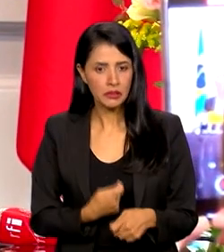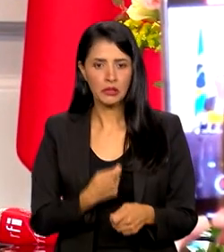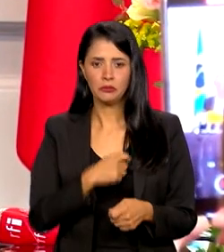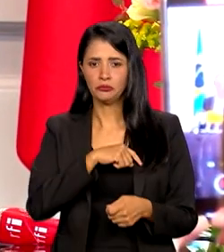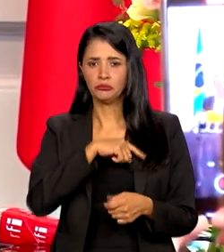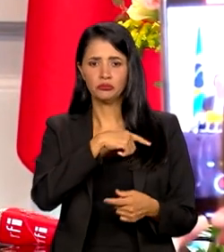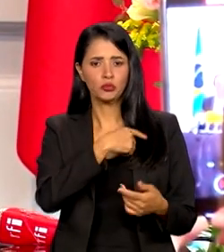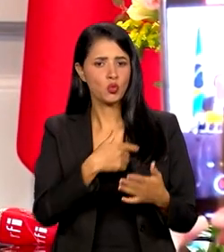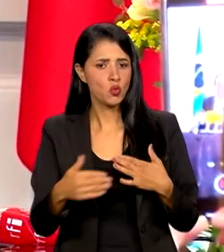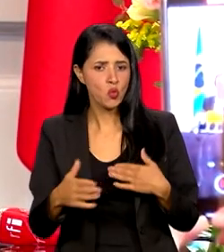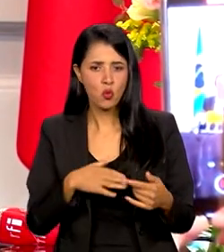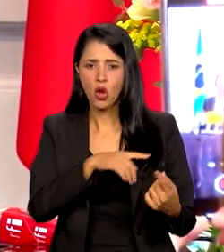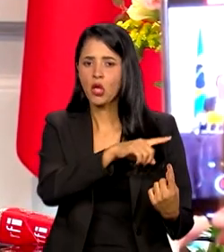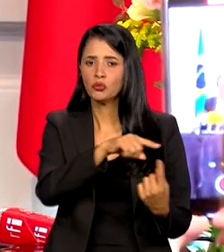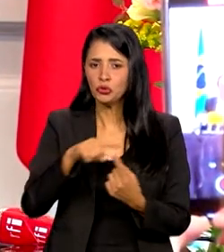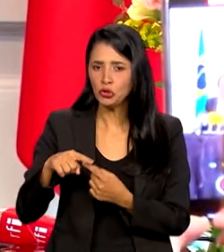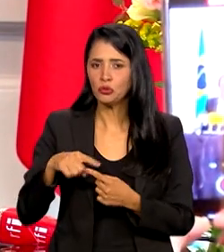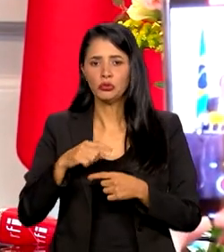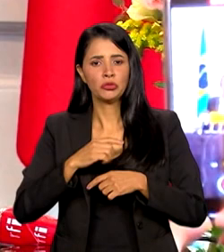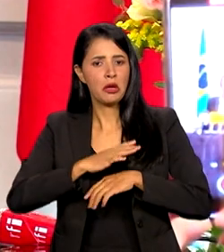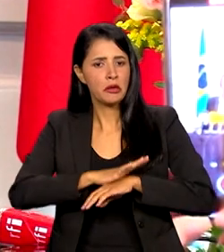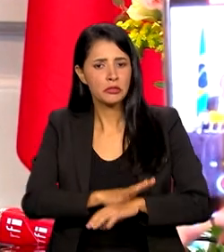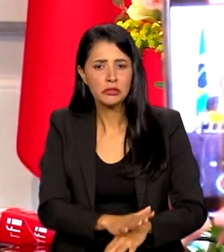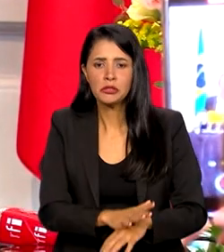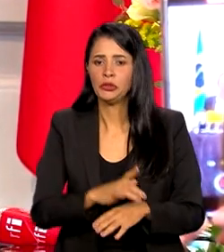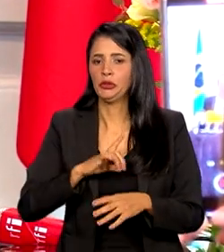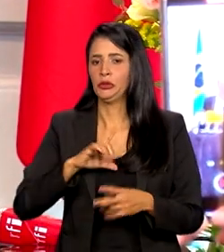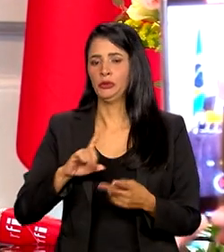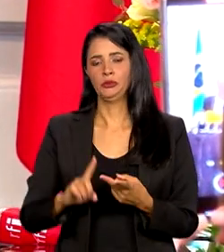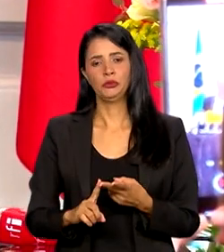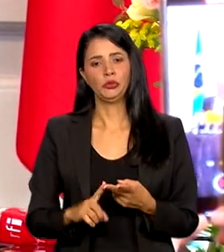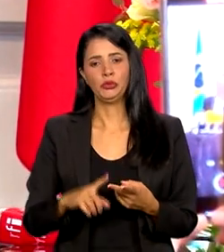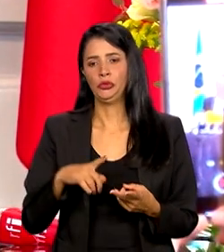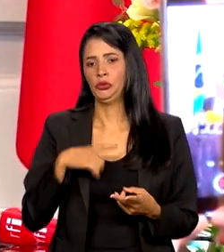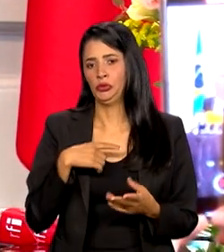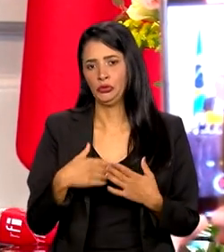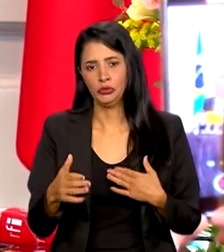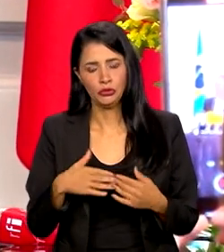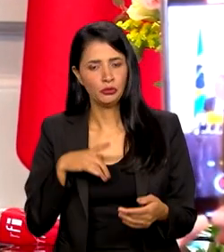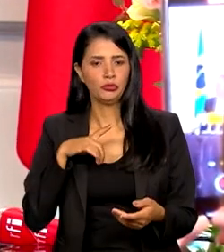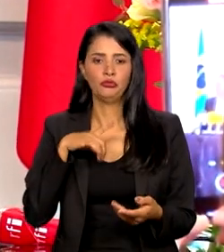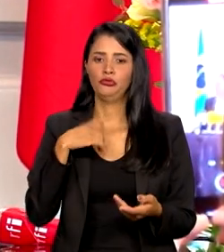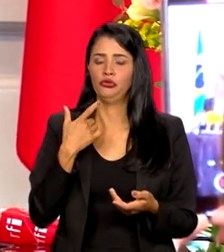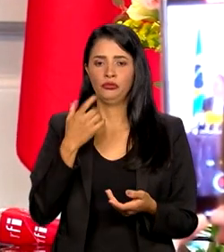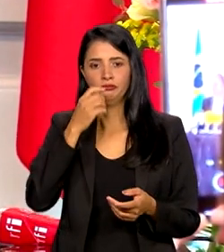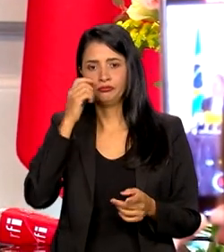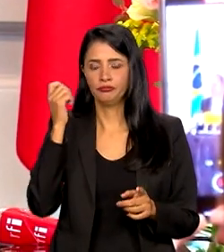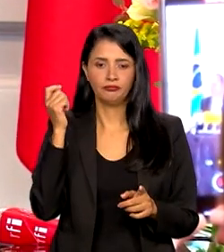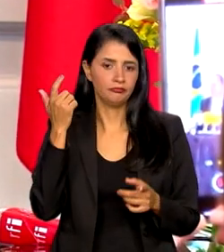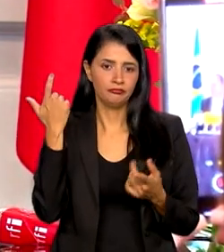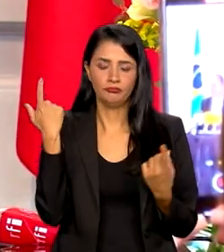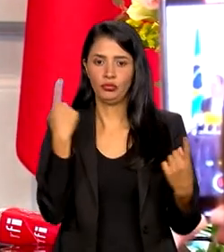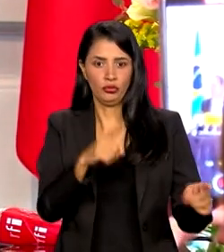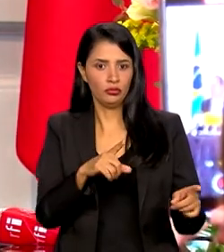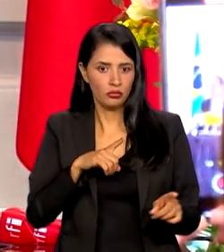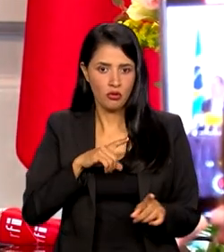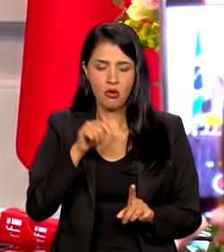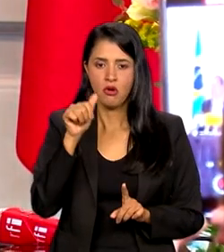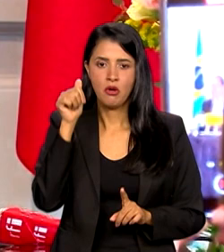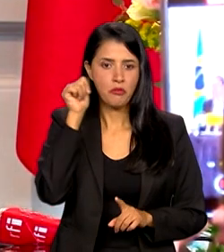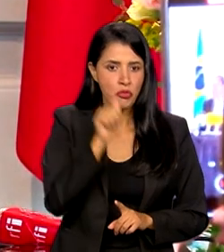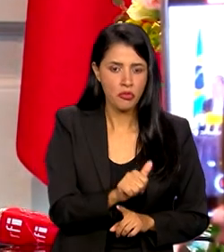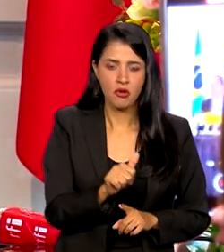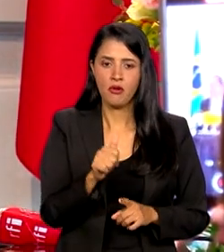racismo, qualquer tipo de xenofobia, qualquer ato contra